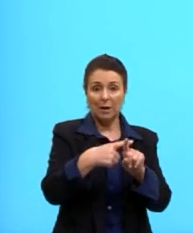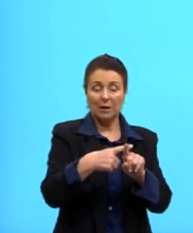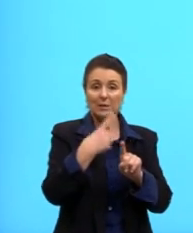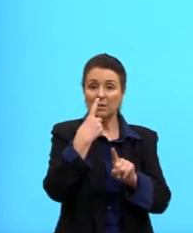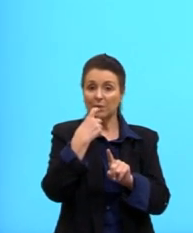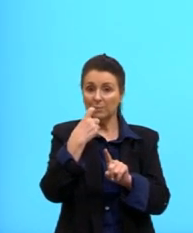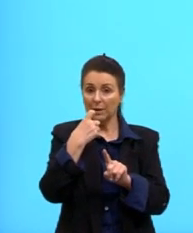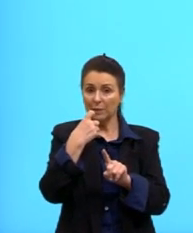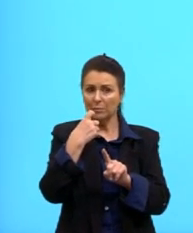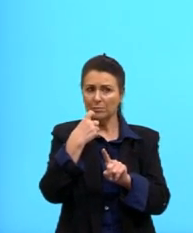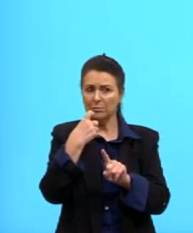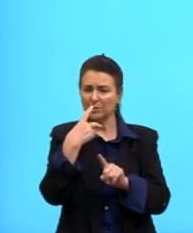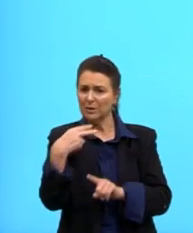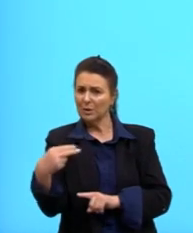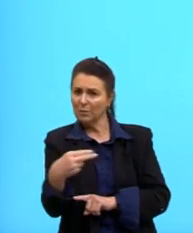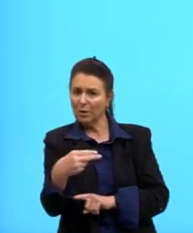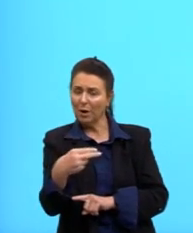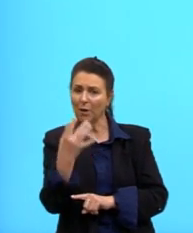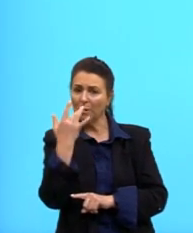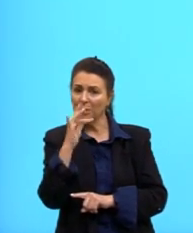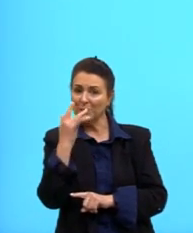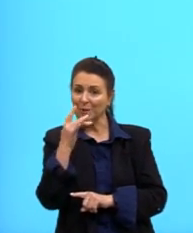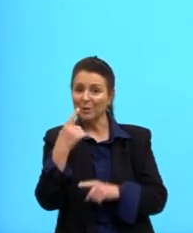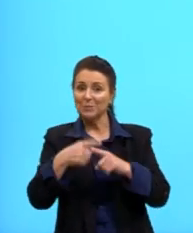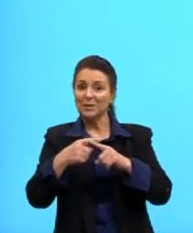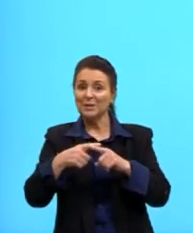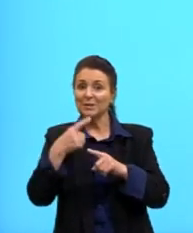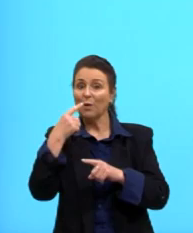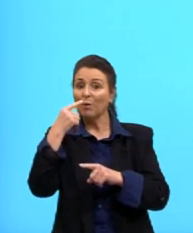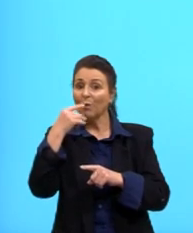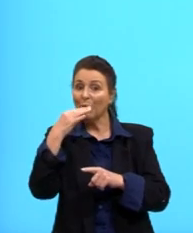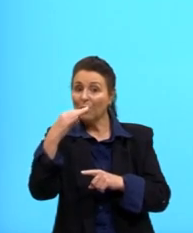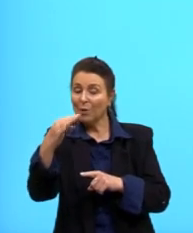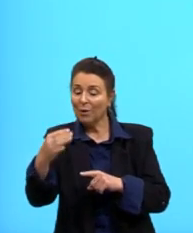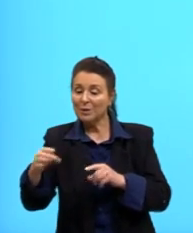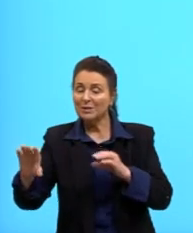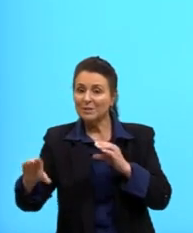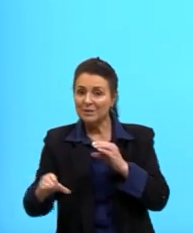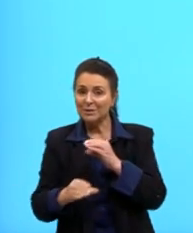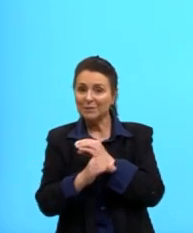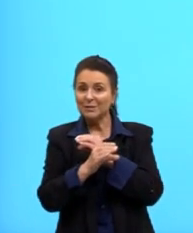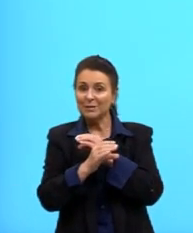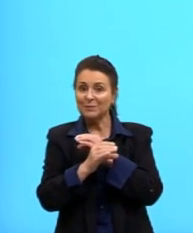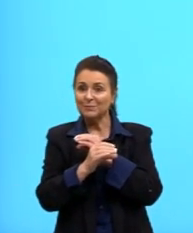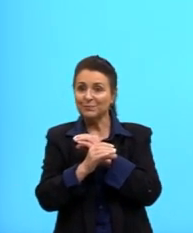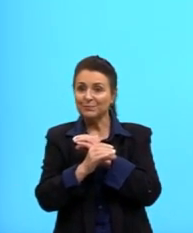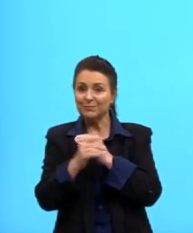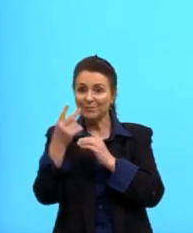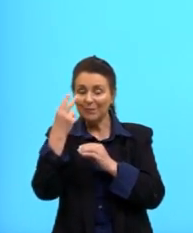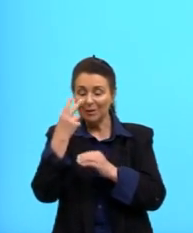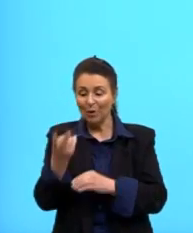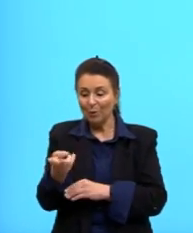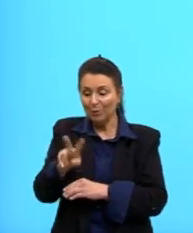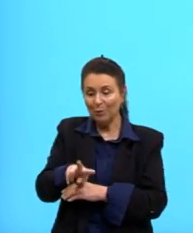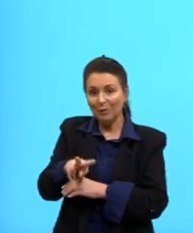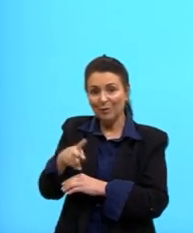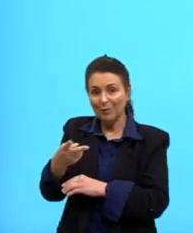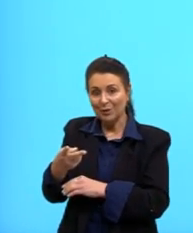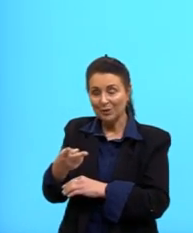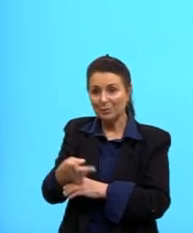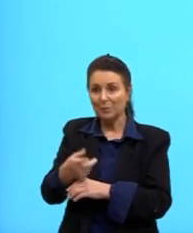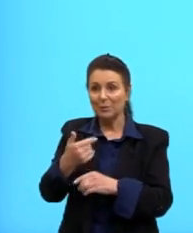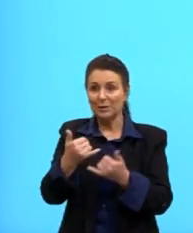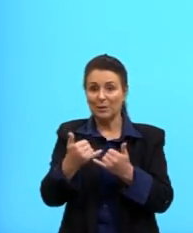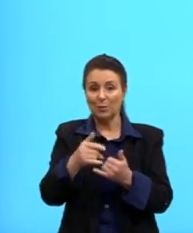porque são as cores complementares. Vejam que tá sempre do lado oposto da tabela. Então, se eu quiser saber do laranja